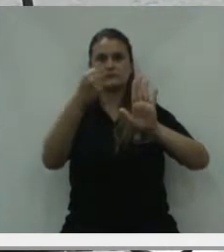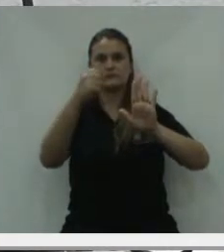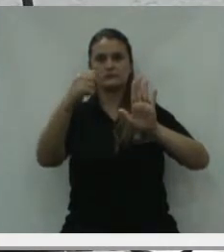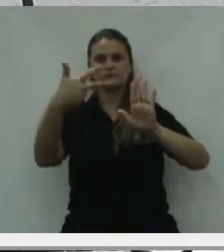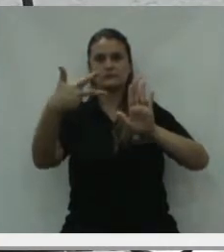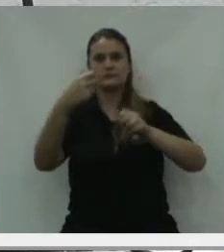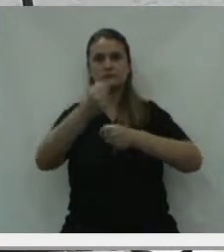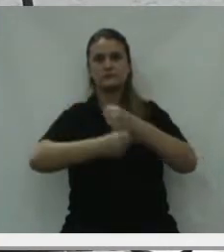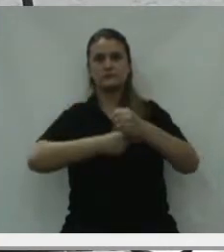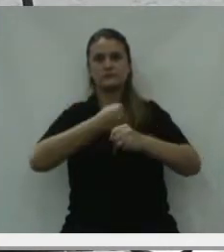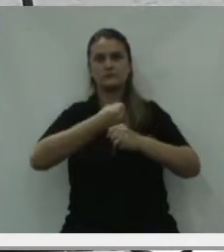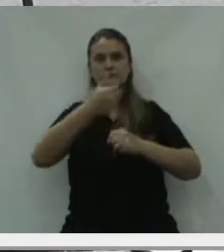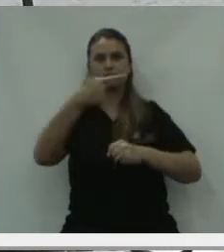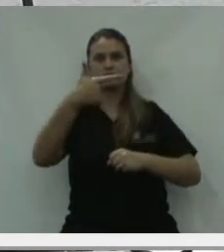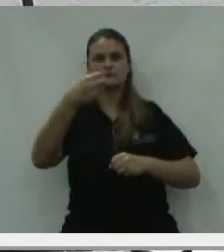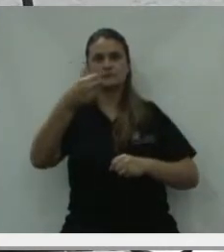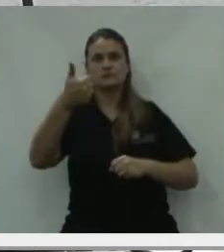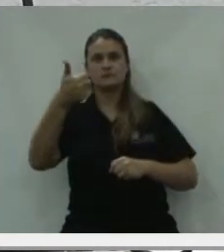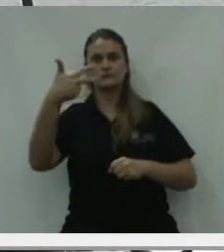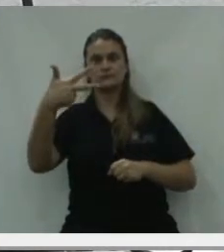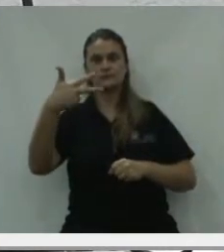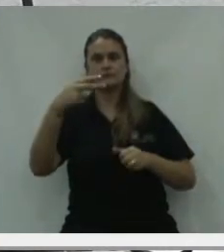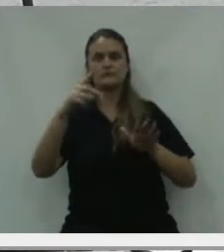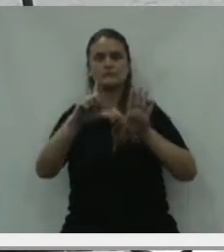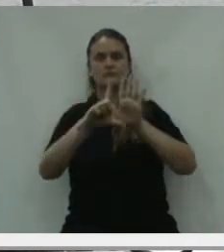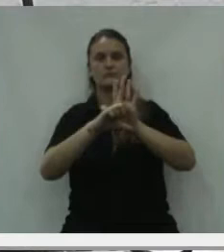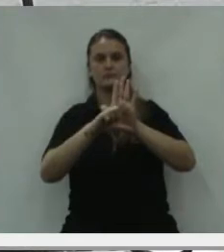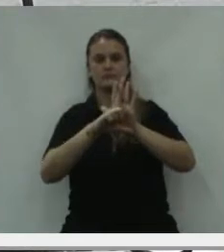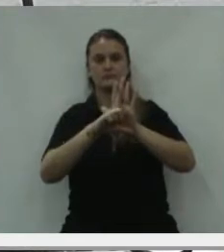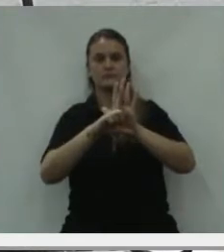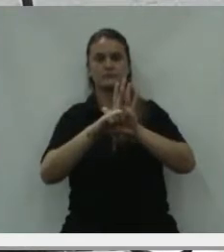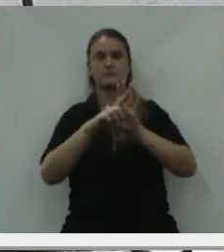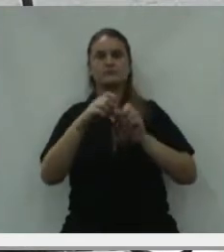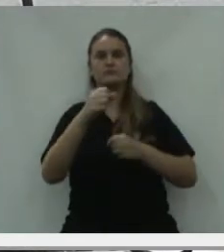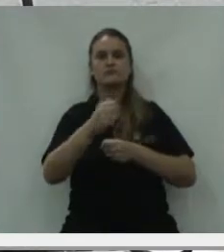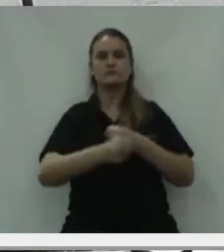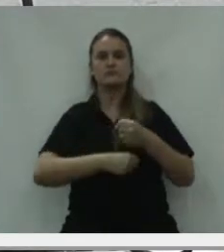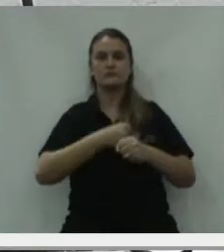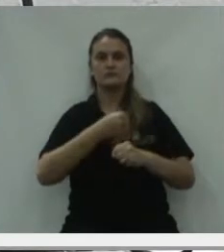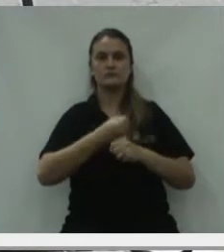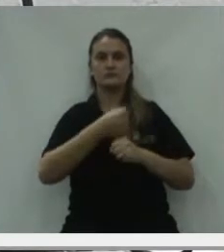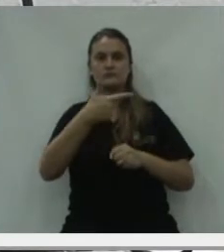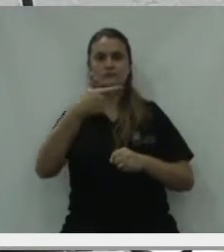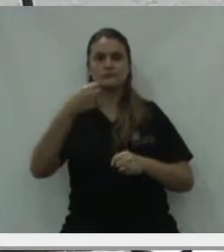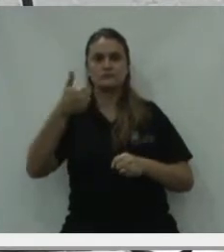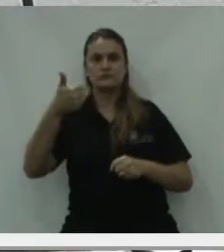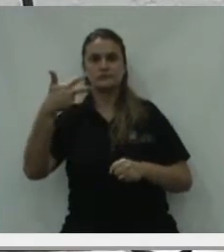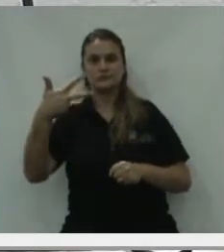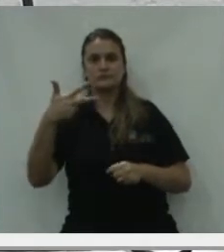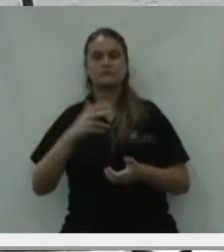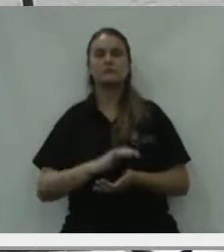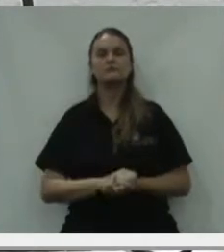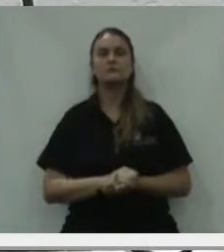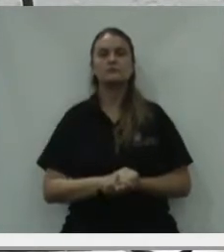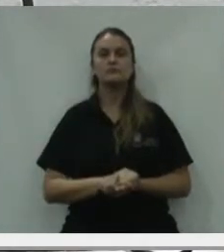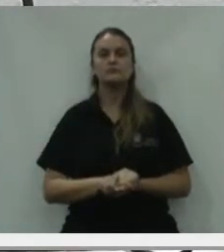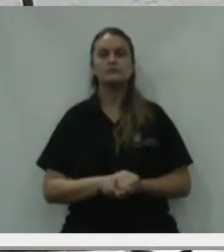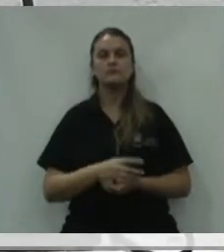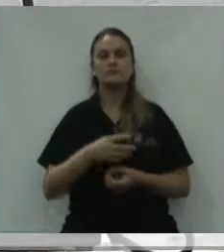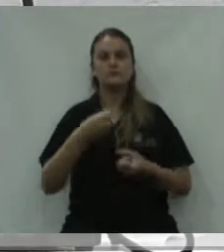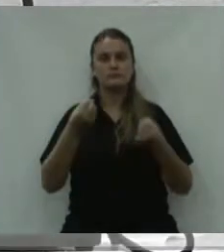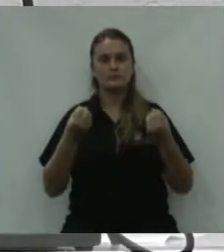183 da lei complementar nº 13 barra 2013, Código Tributário